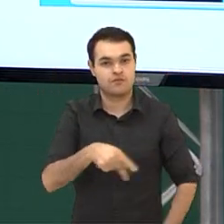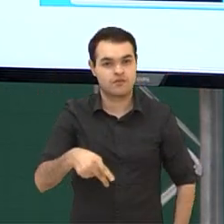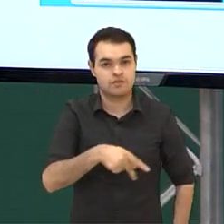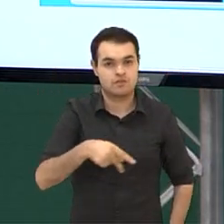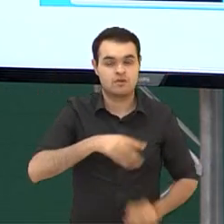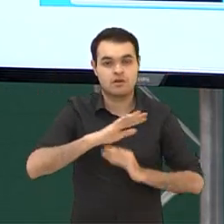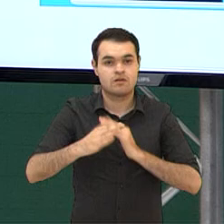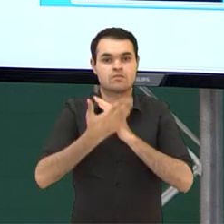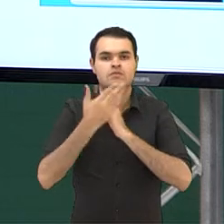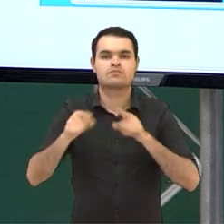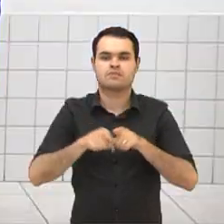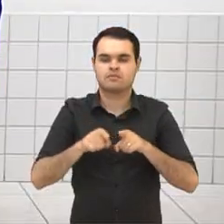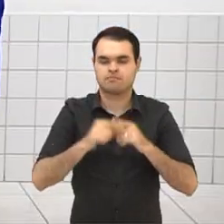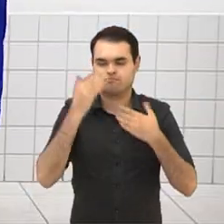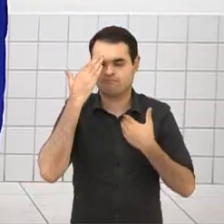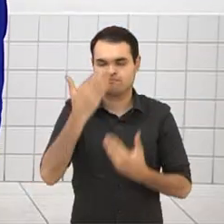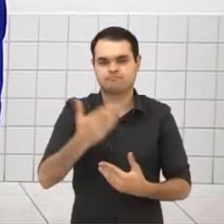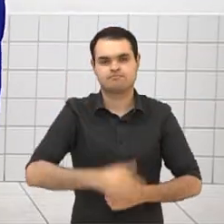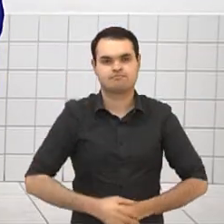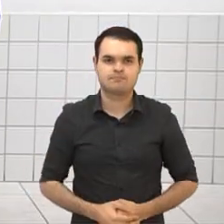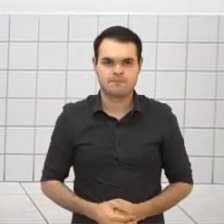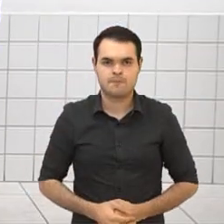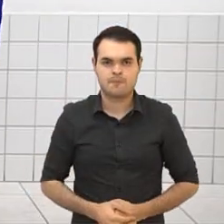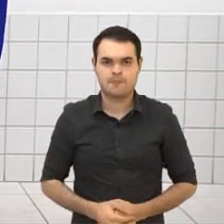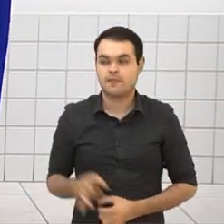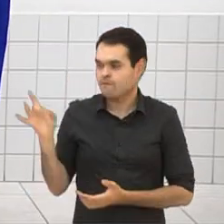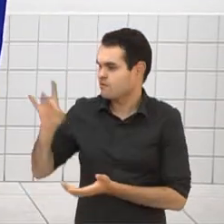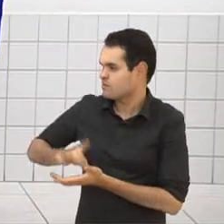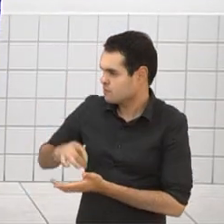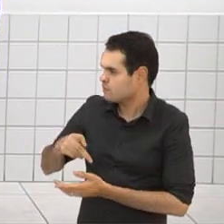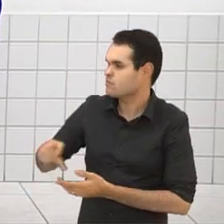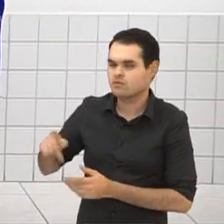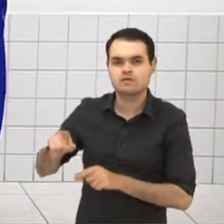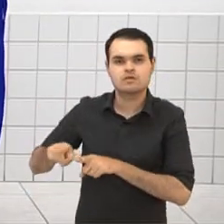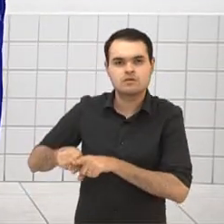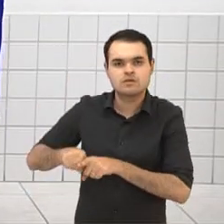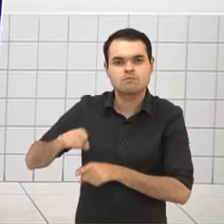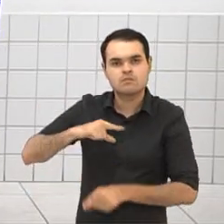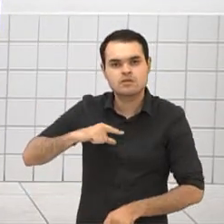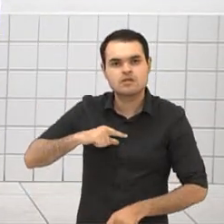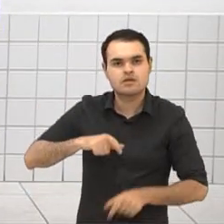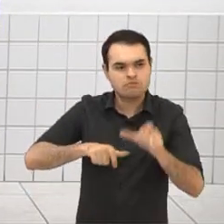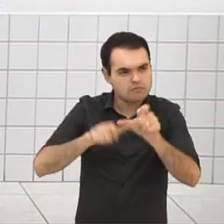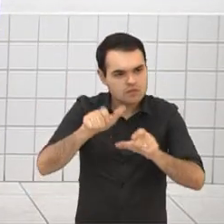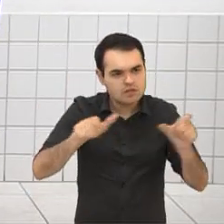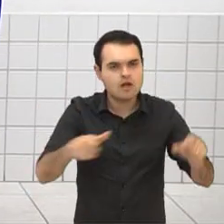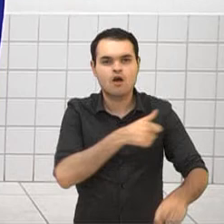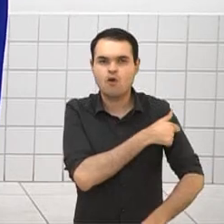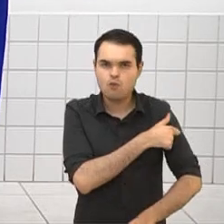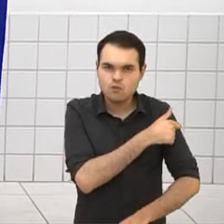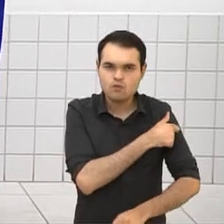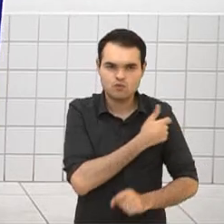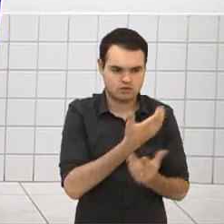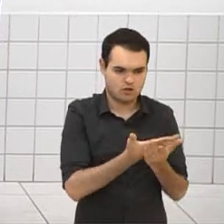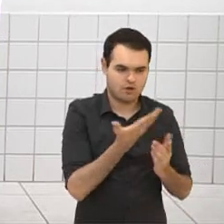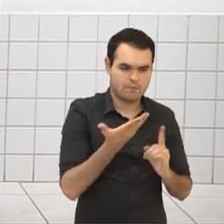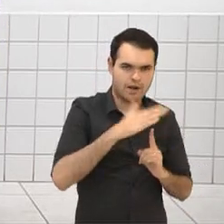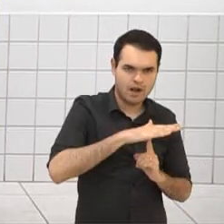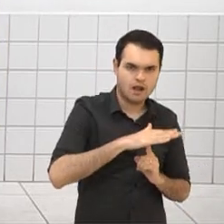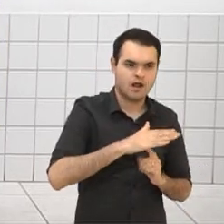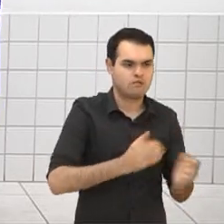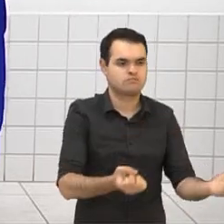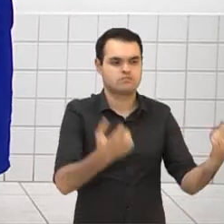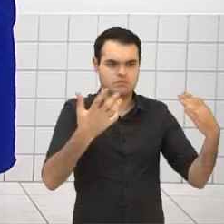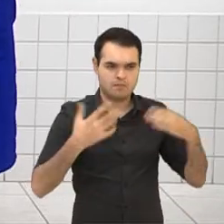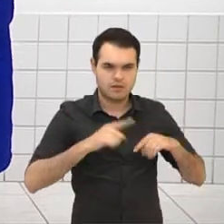cooperaram também, muito obrigado. Verdade, professor. Nem tanto dos alunos que participam do aula Paranapa trouxeram